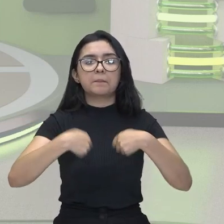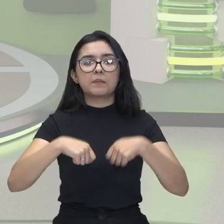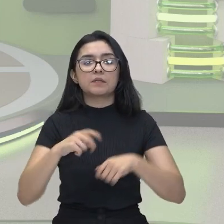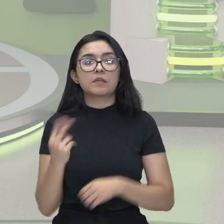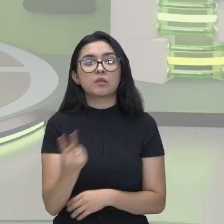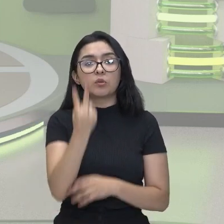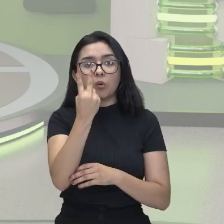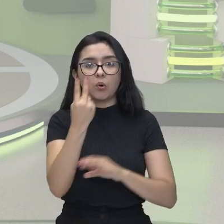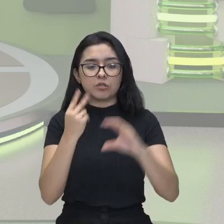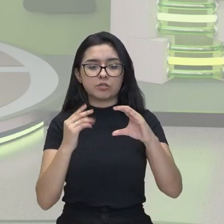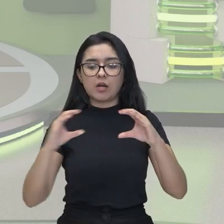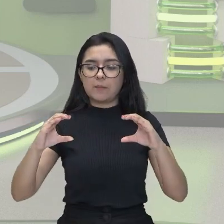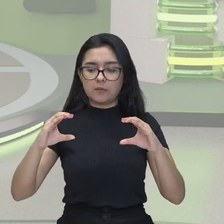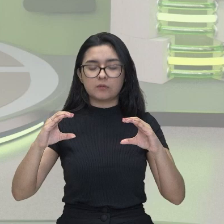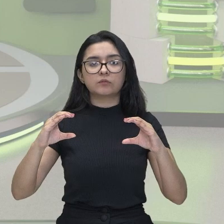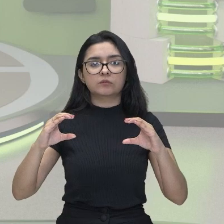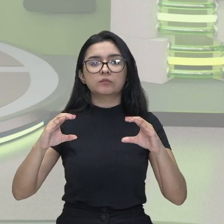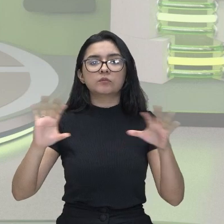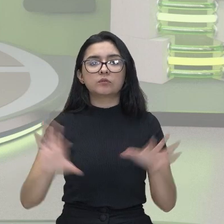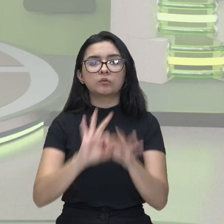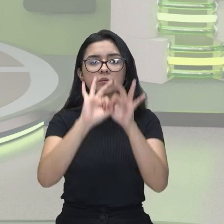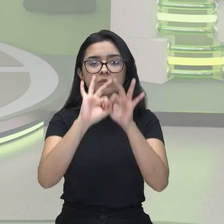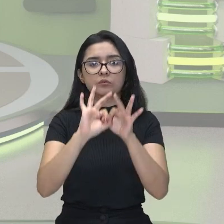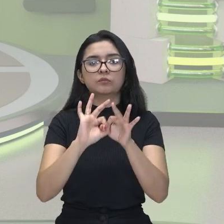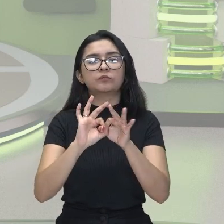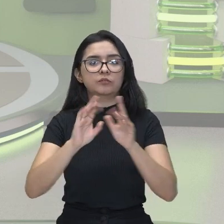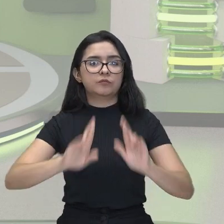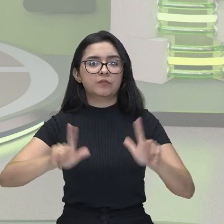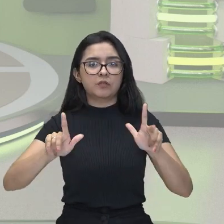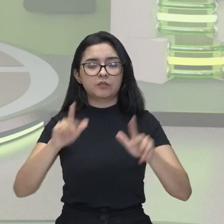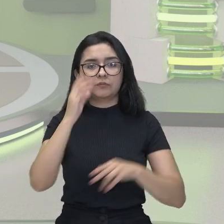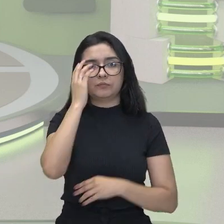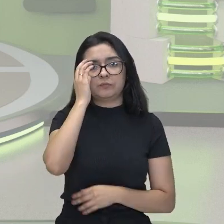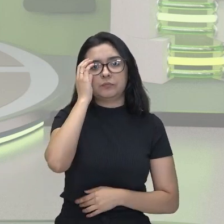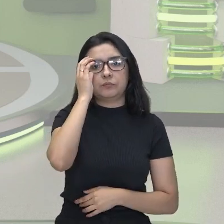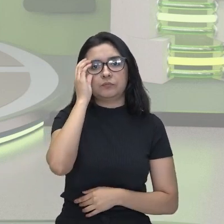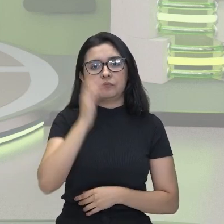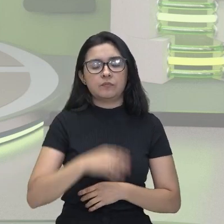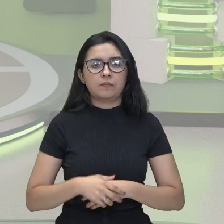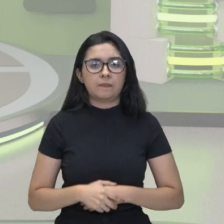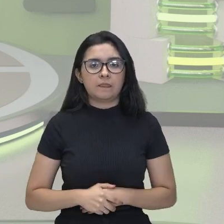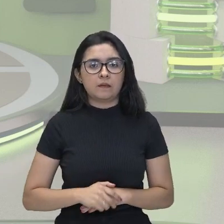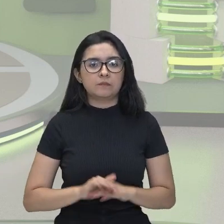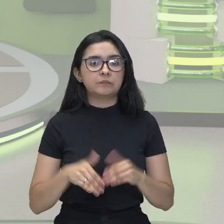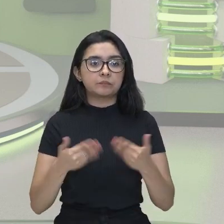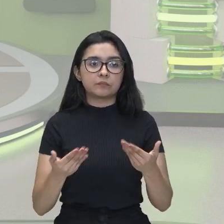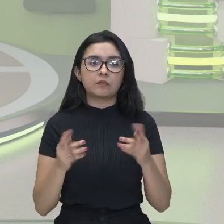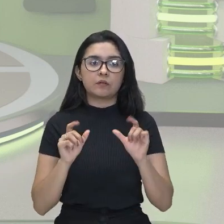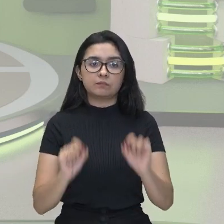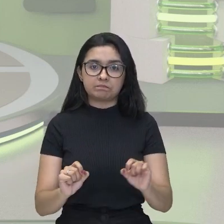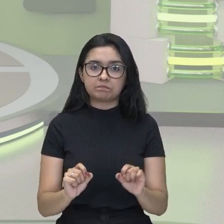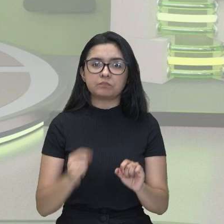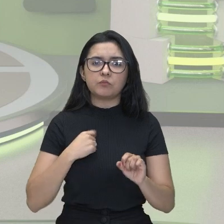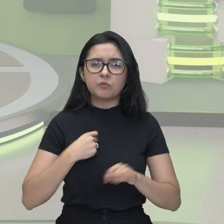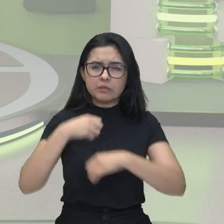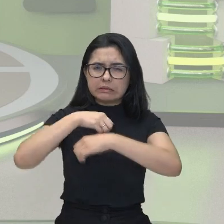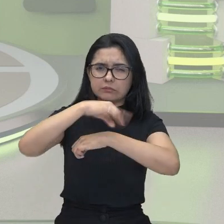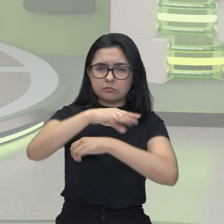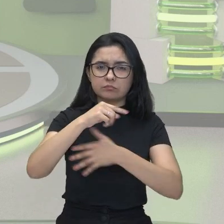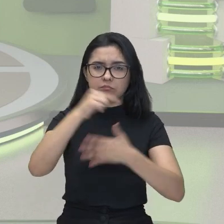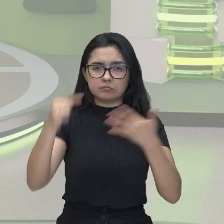dois carbonos com ligantes diferentes. E assim, com essas dicas,